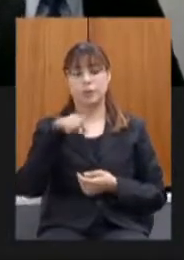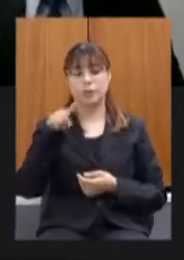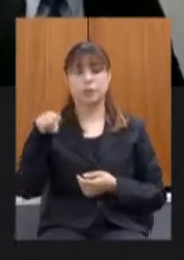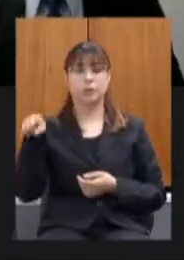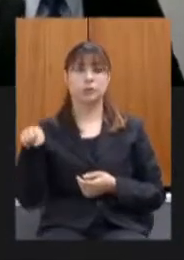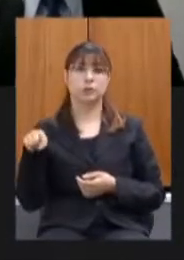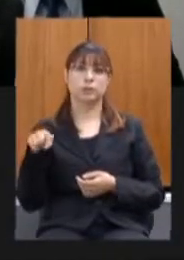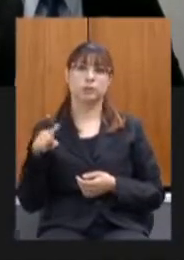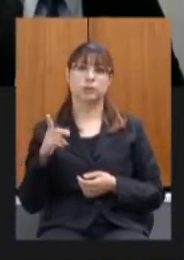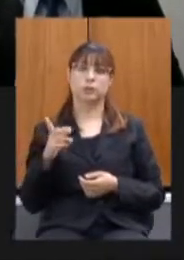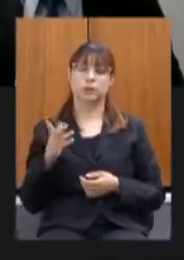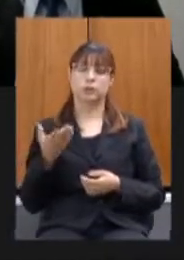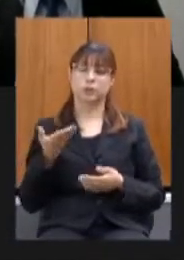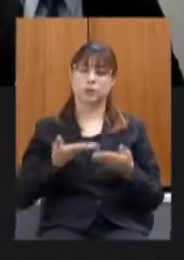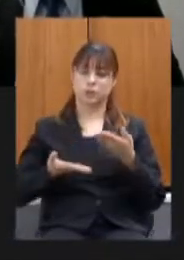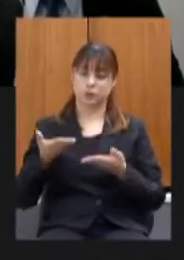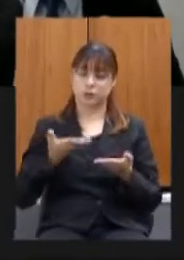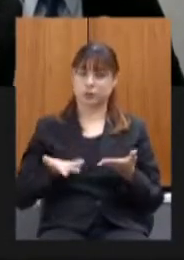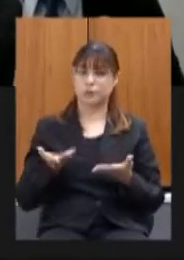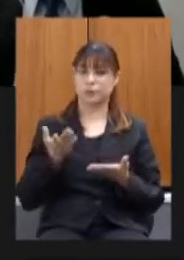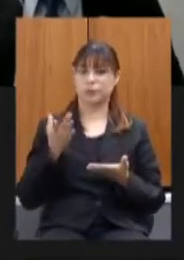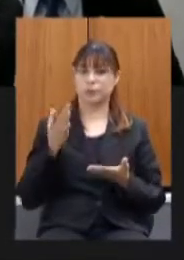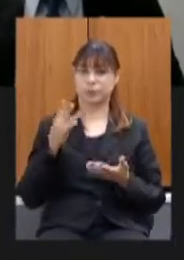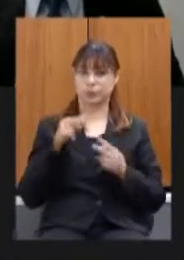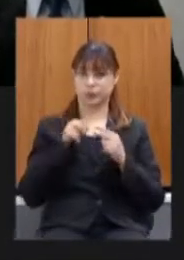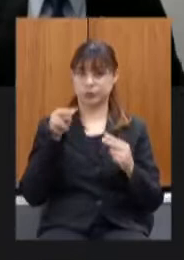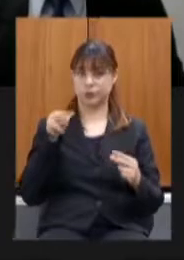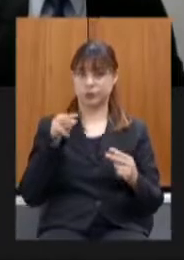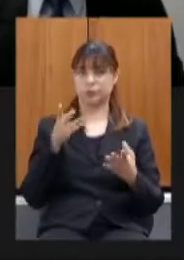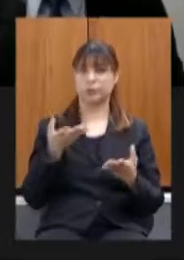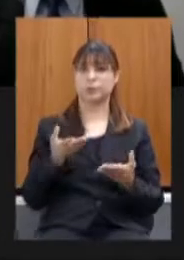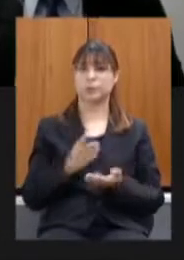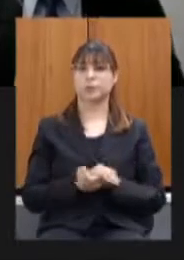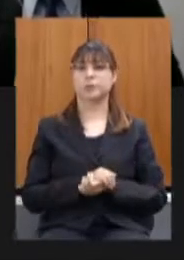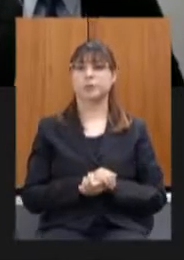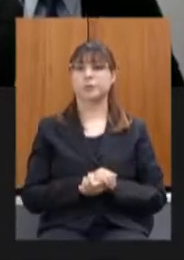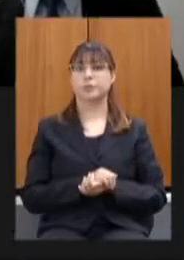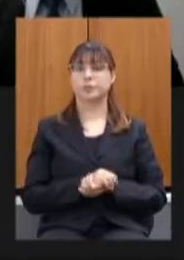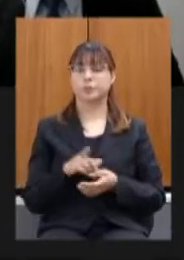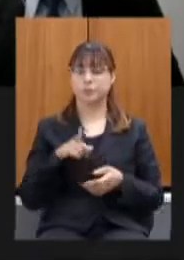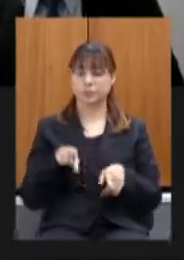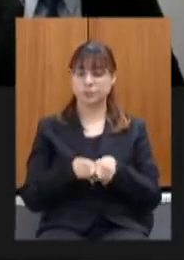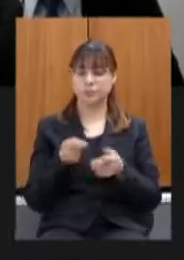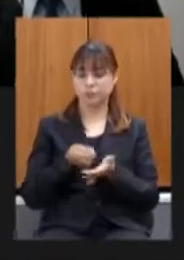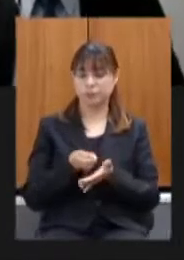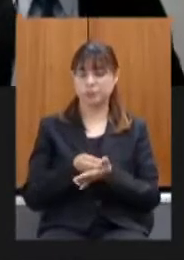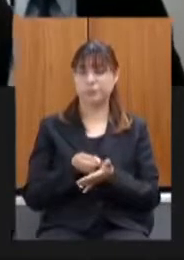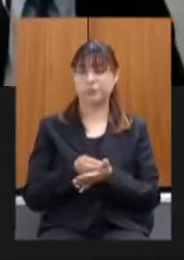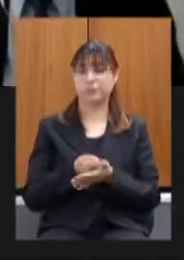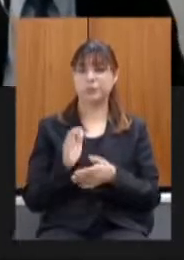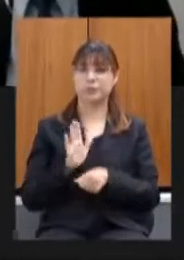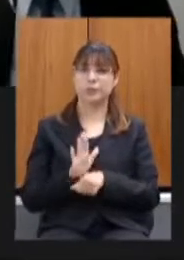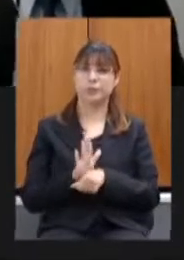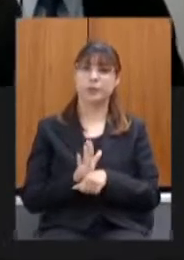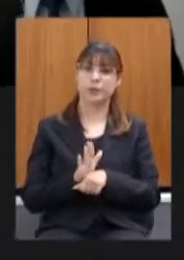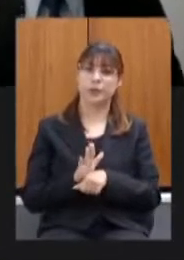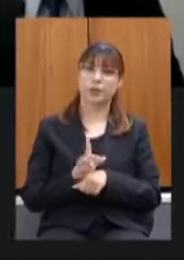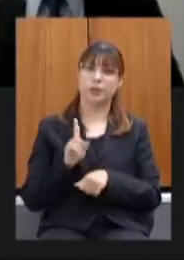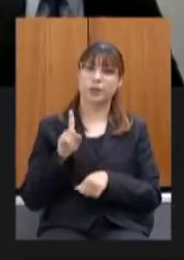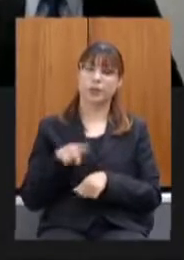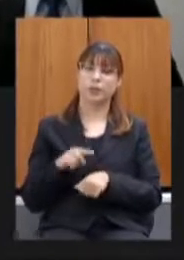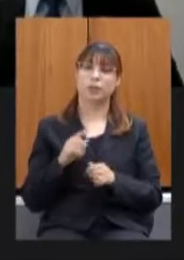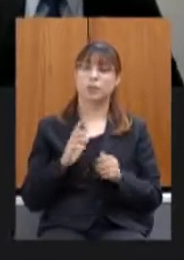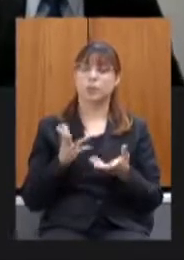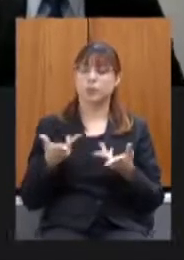desses atendimentos virtuais a simplificação das obrigações acessórias e aprimoramento dos processos internos